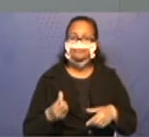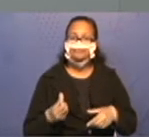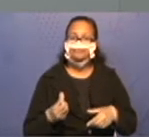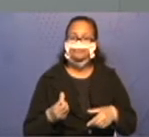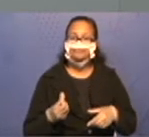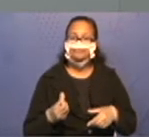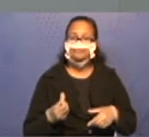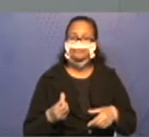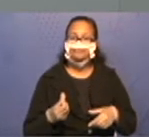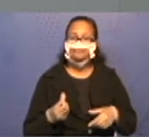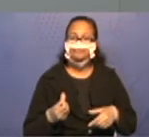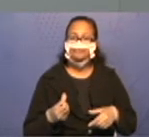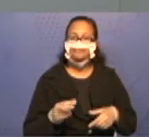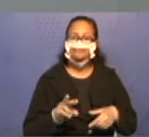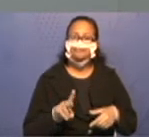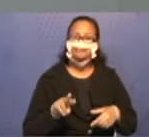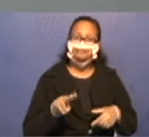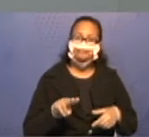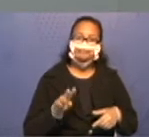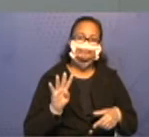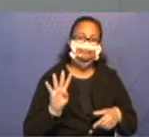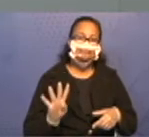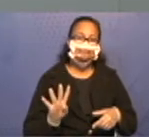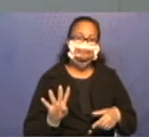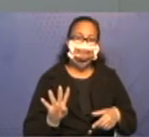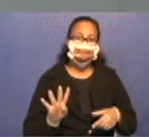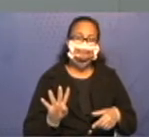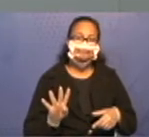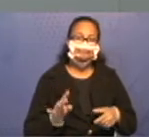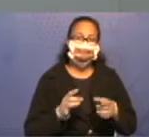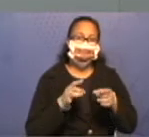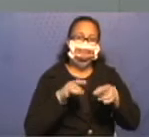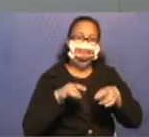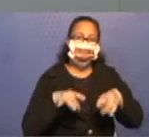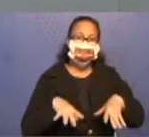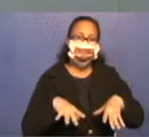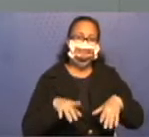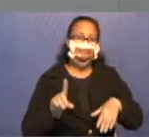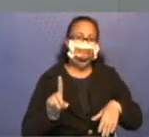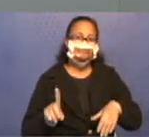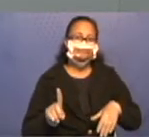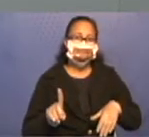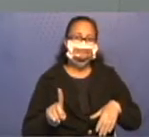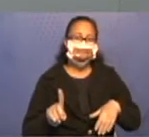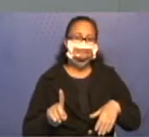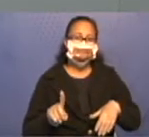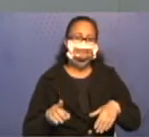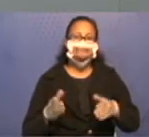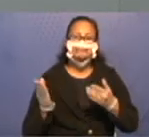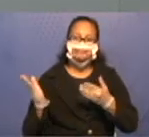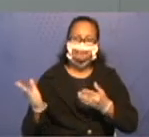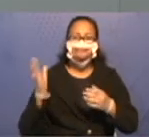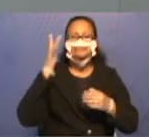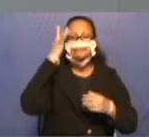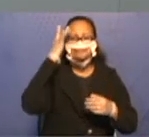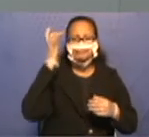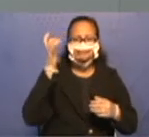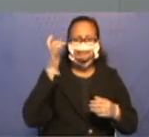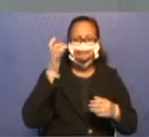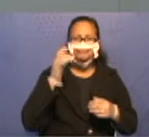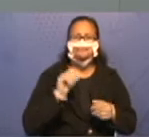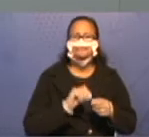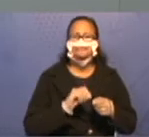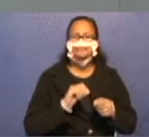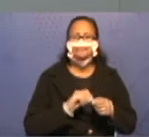6. É igual a 4. E sobra 1. Olha como assim fica bem mais fácil para você